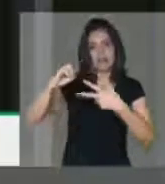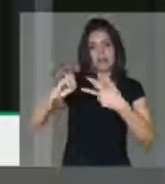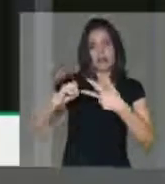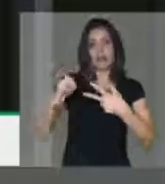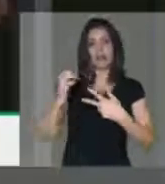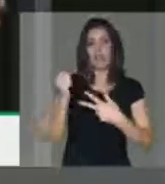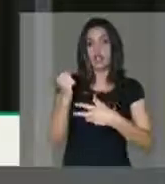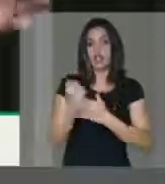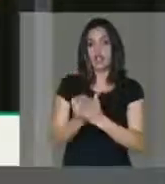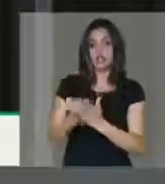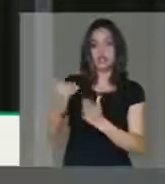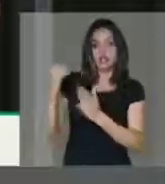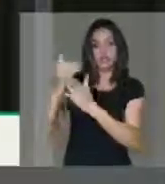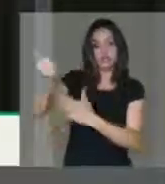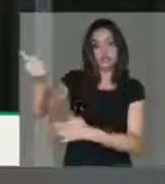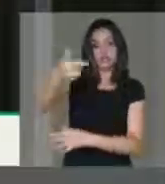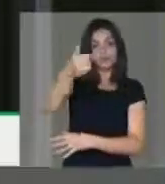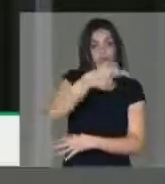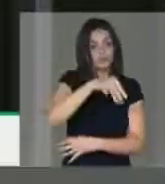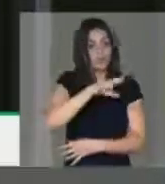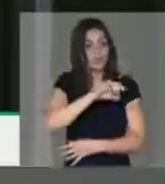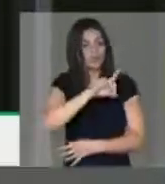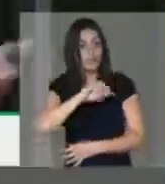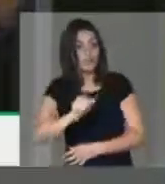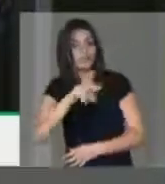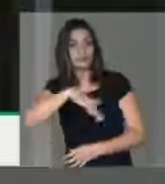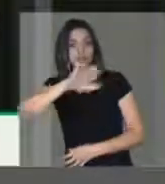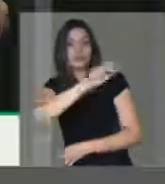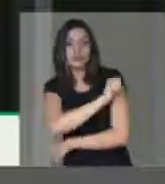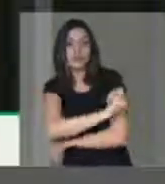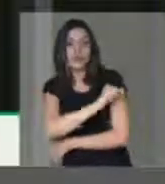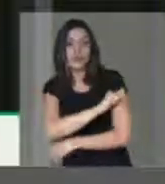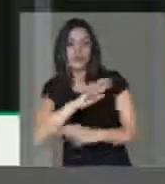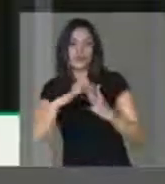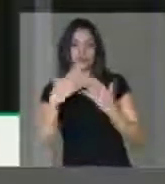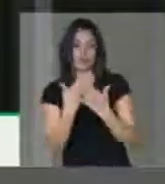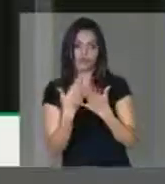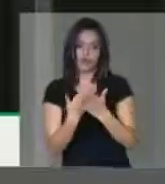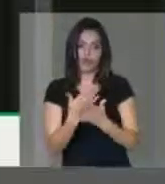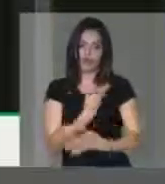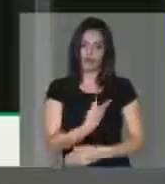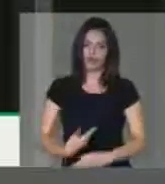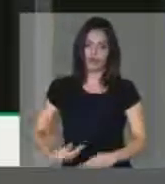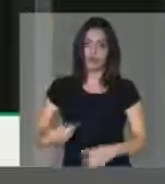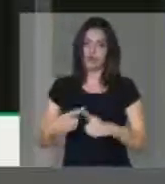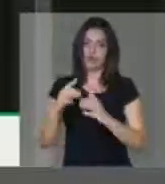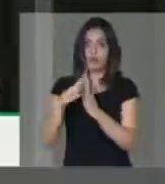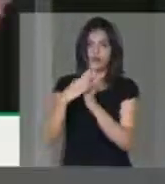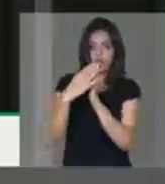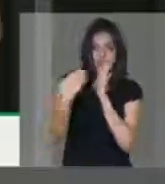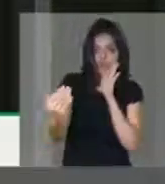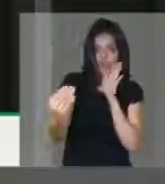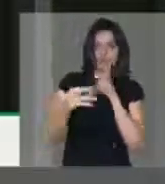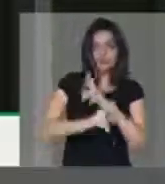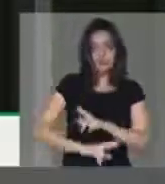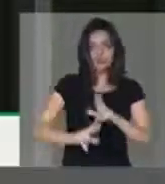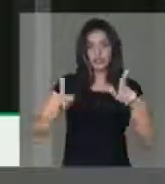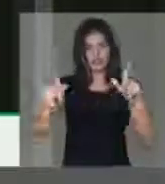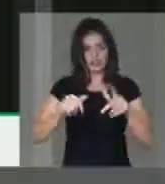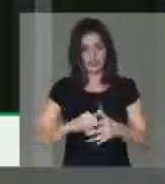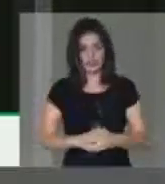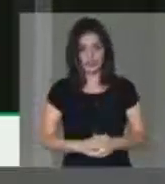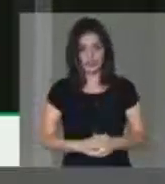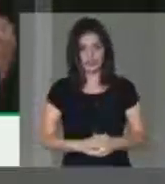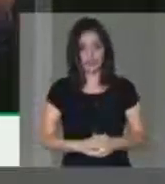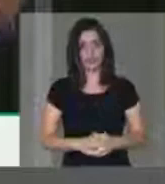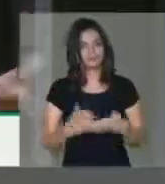superiores à média dos estudantes das escolas públicas, porque aquele modelo de educação é diferenciado. E não foi por outra